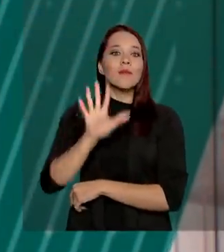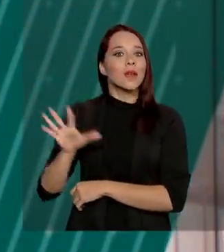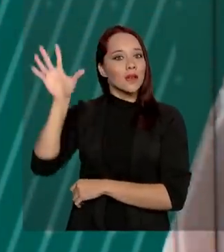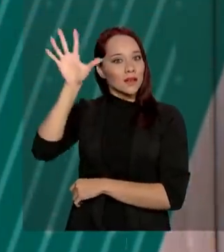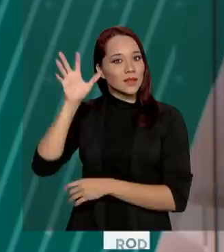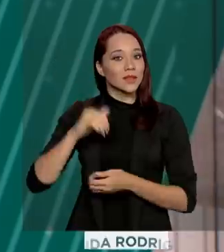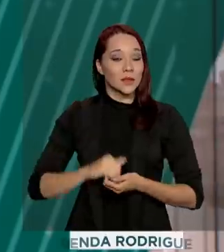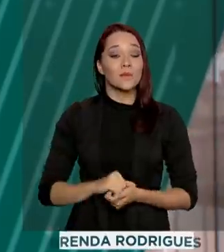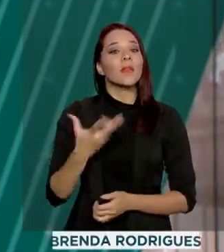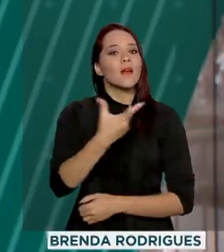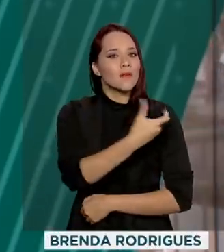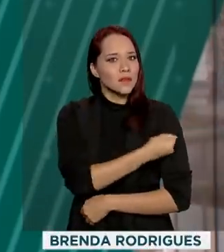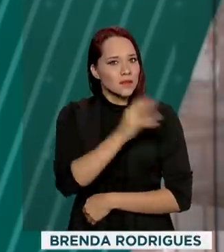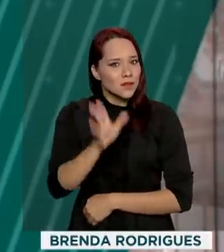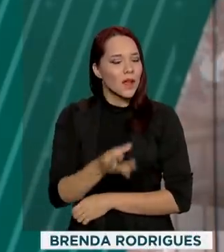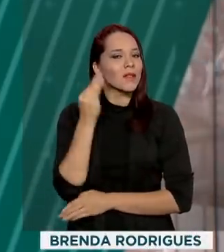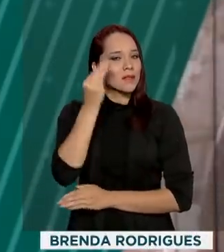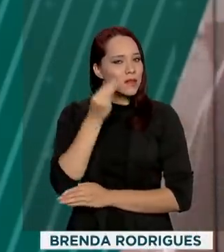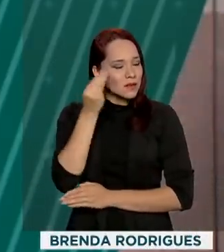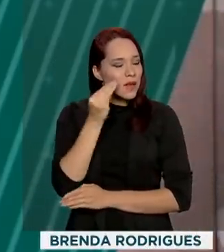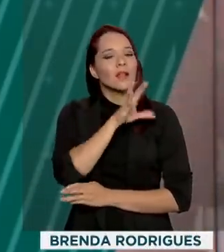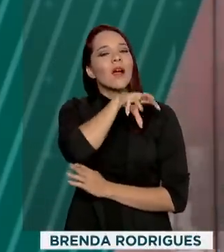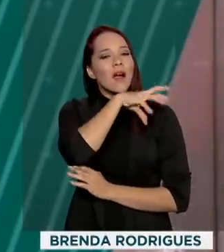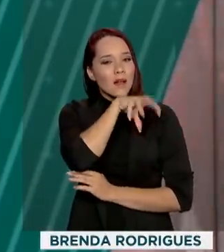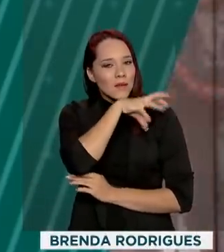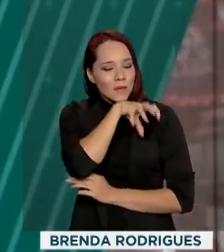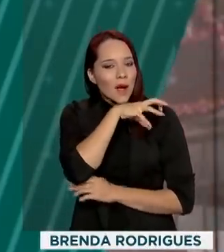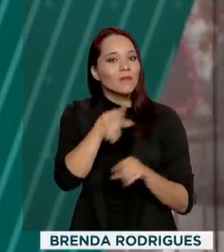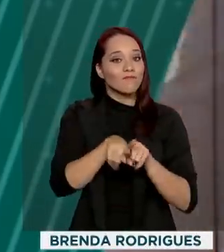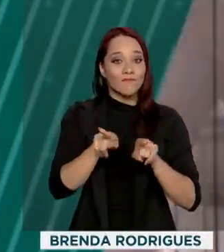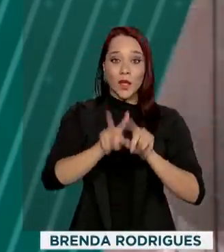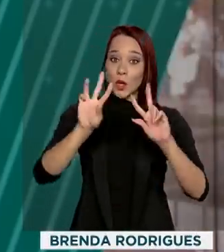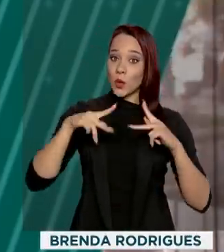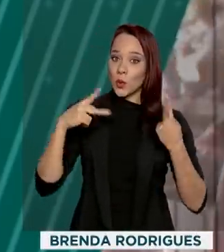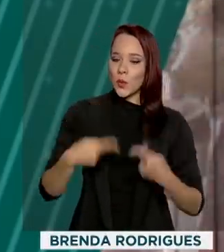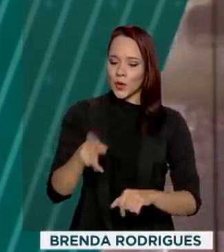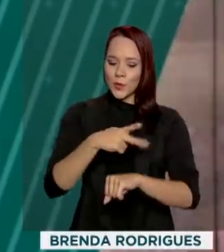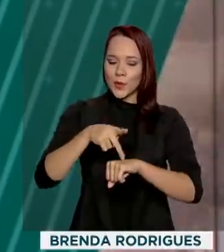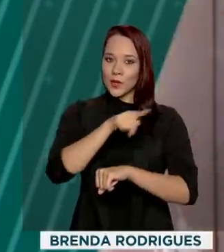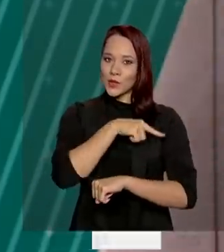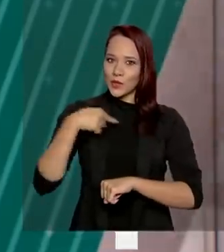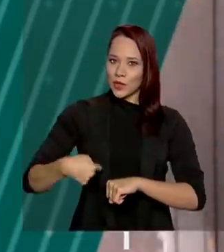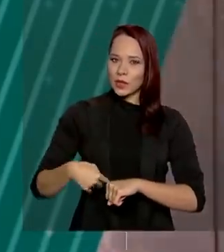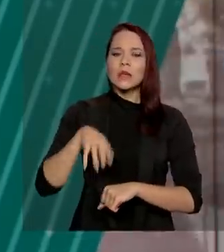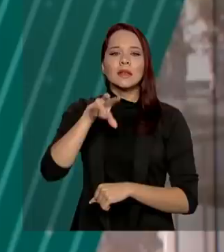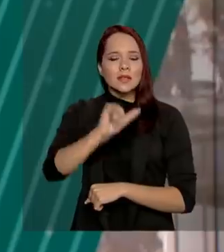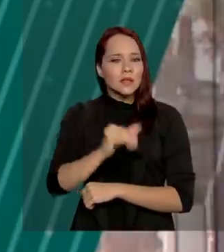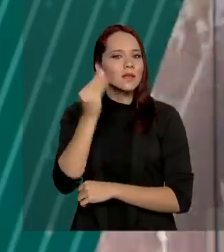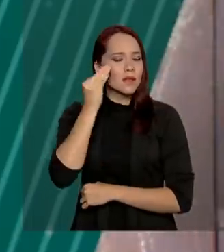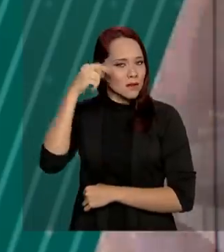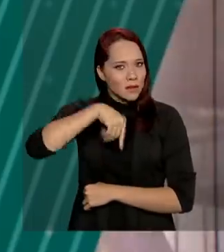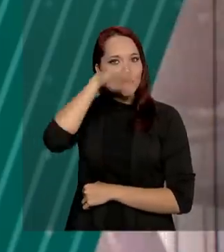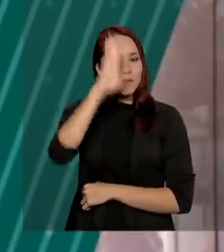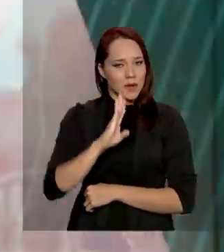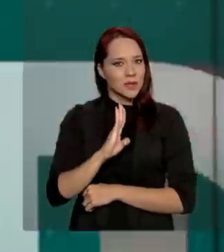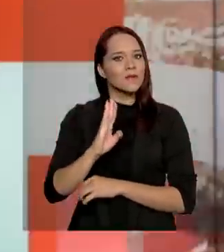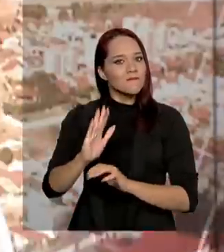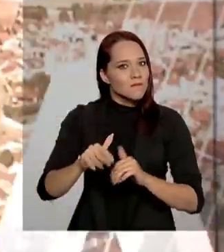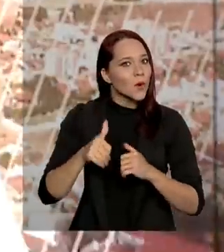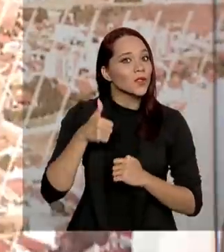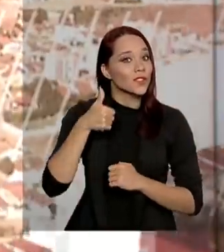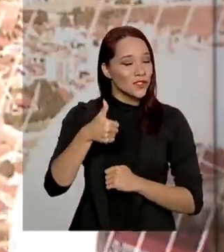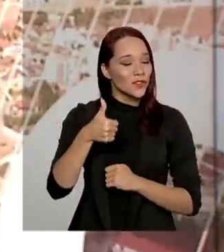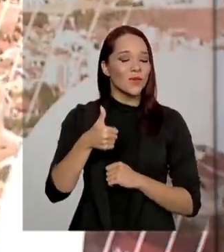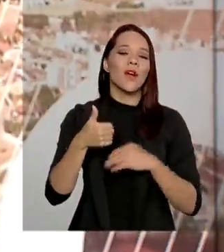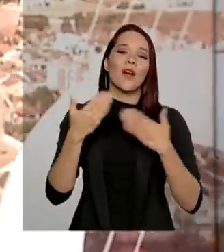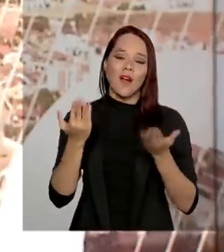país. A vacina já foi testada em animais e em humanos na China. Se os testes no Brasil forem positivos,